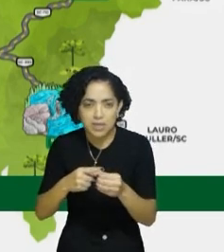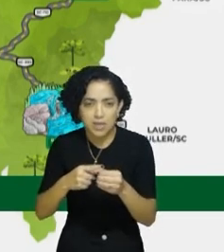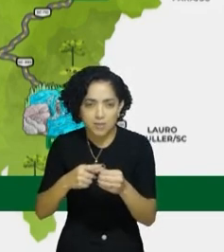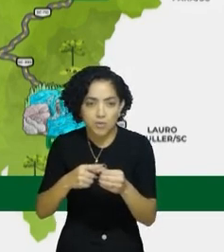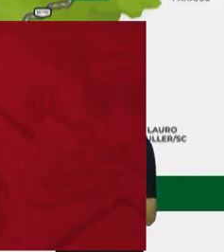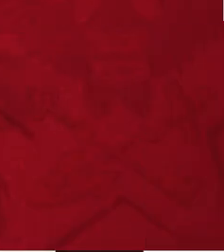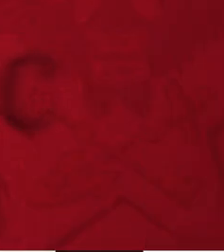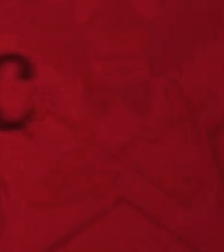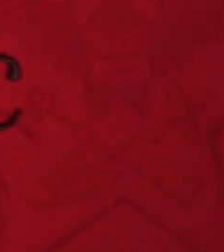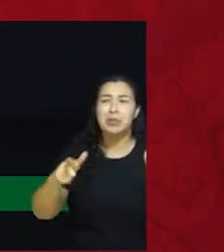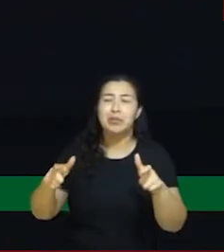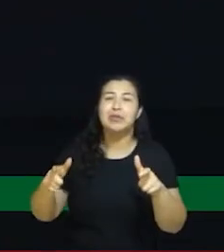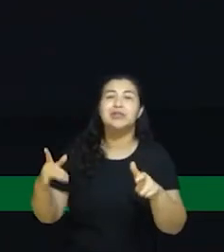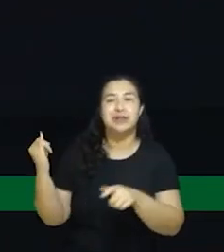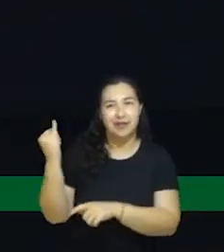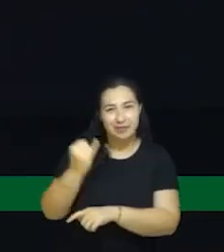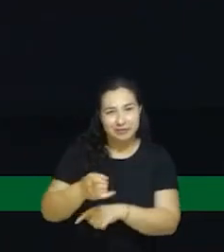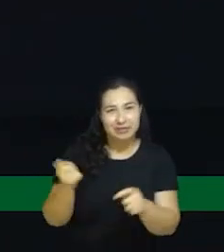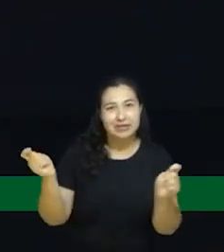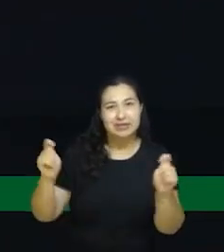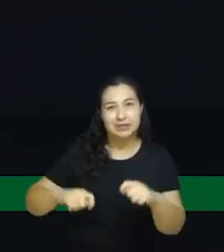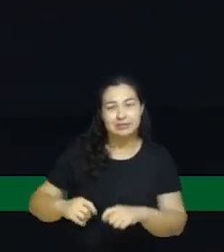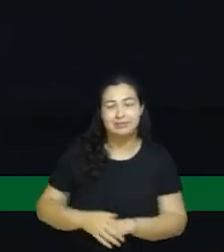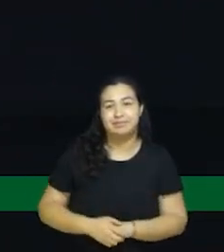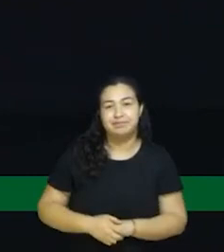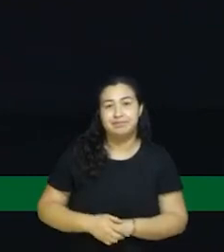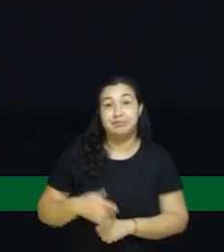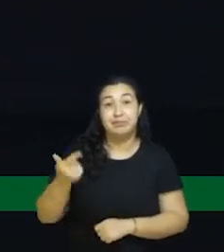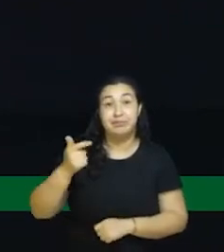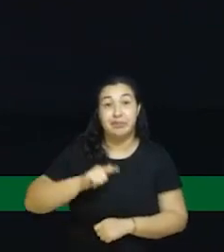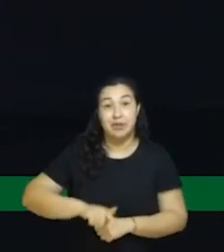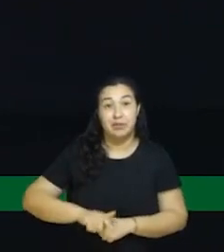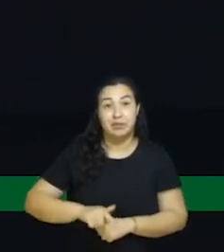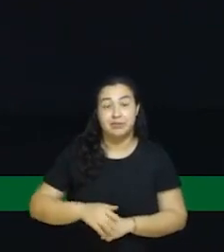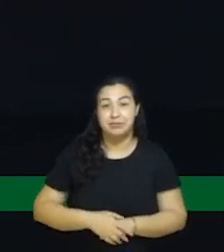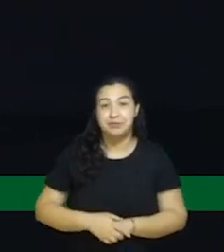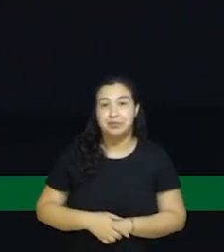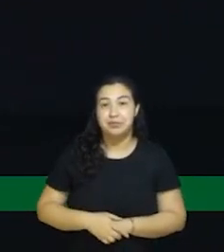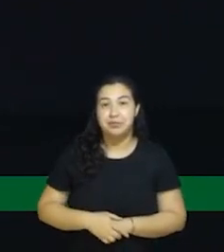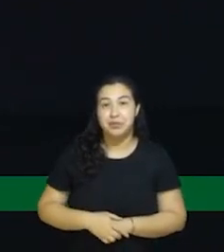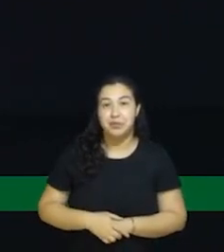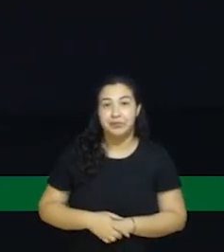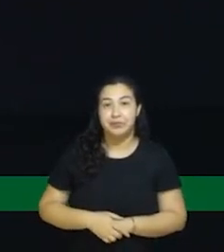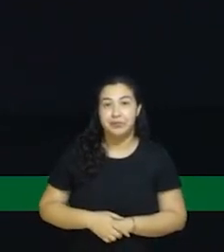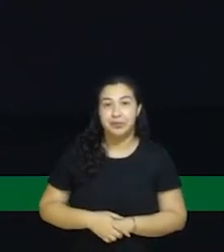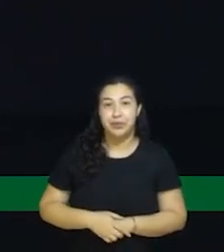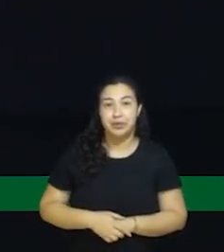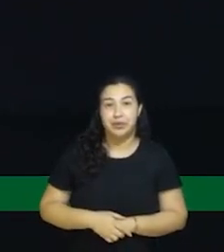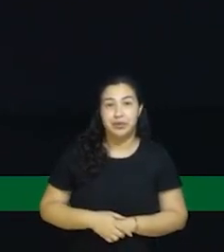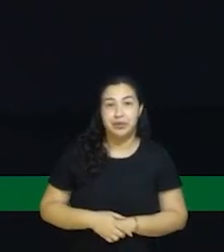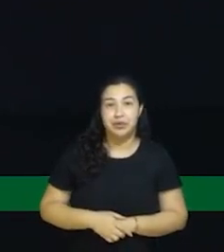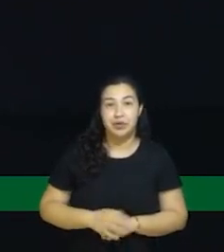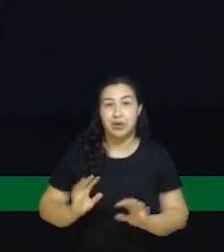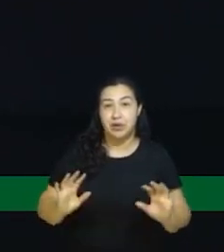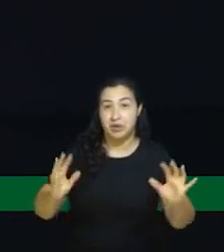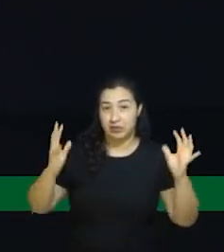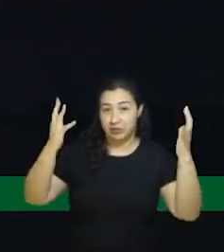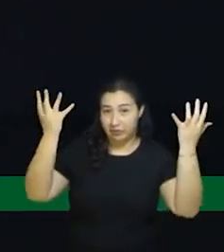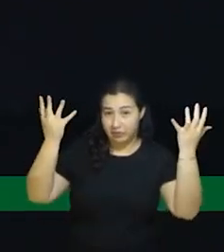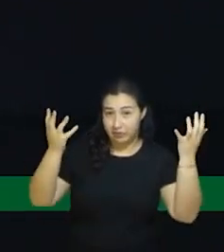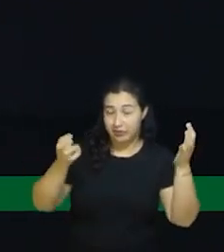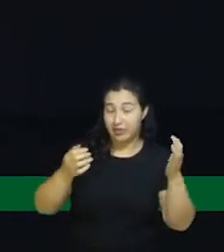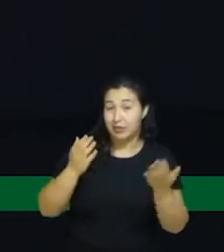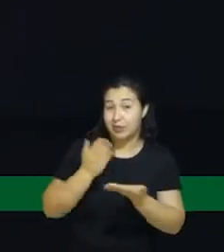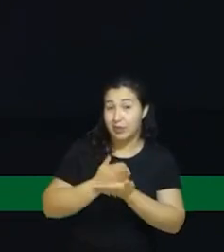economia da região. A sétima edição, a gente voltou só a ser plataforma, não realizamos evento, mas